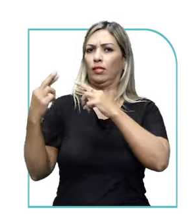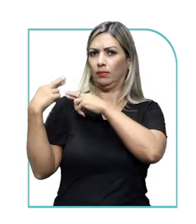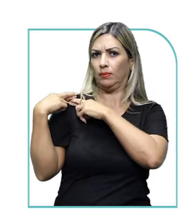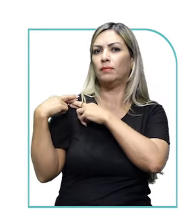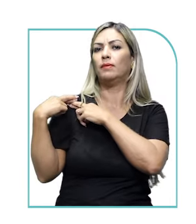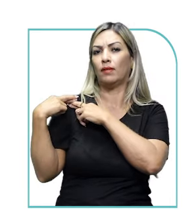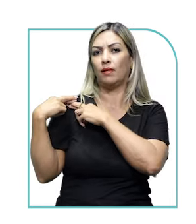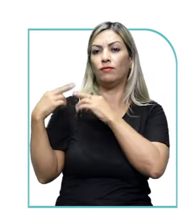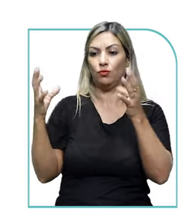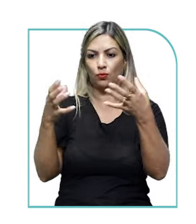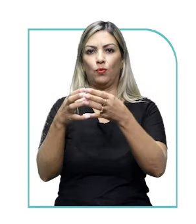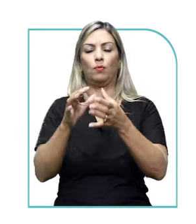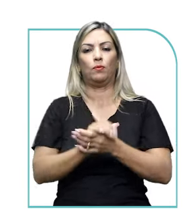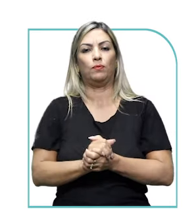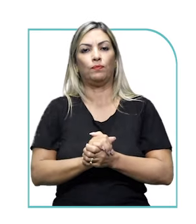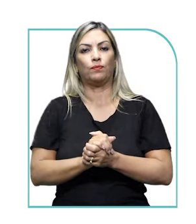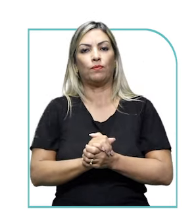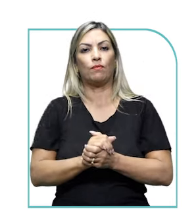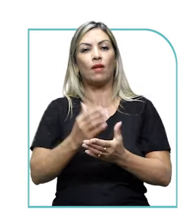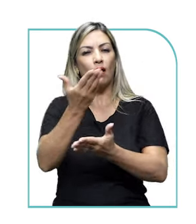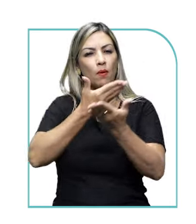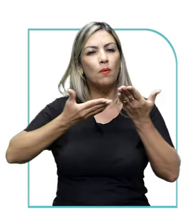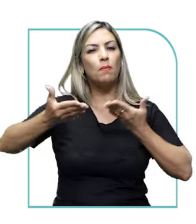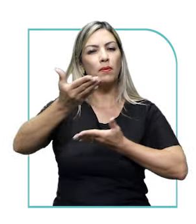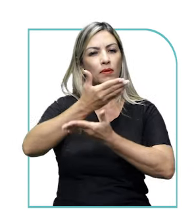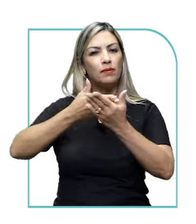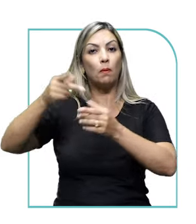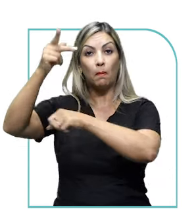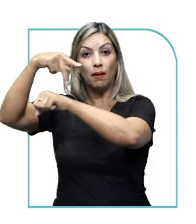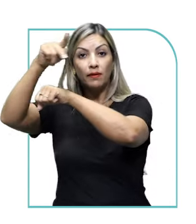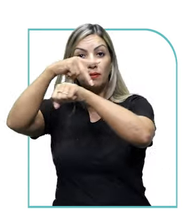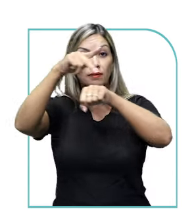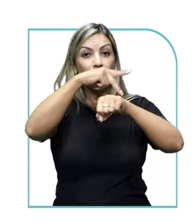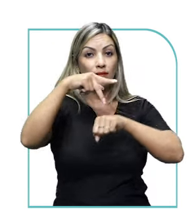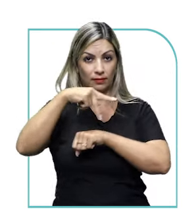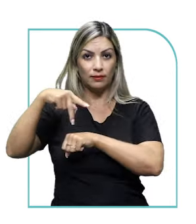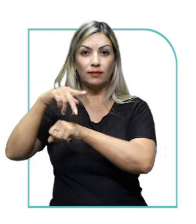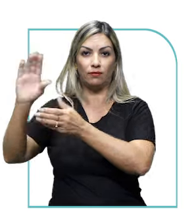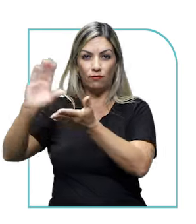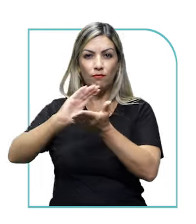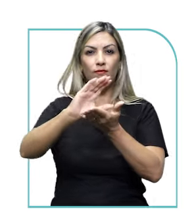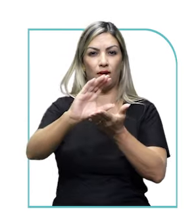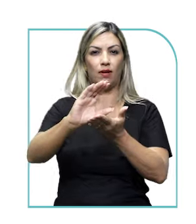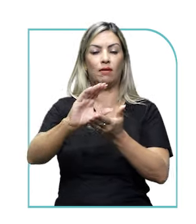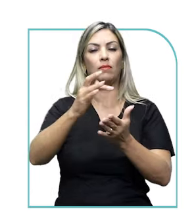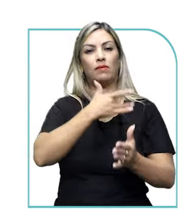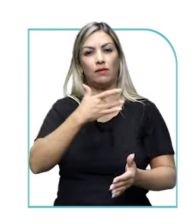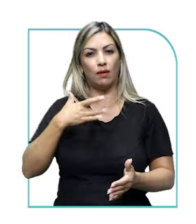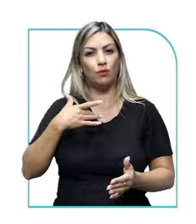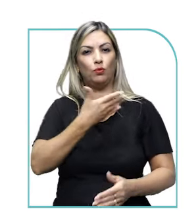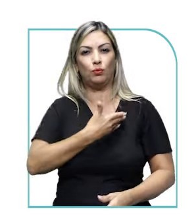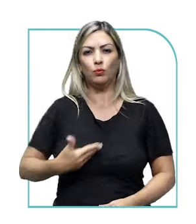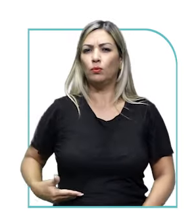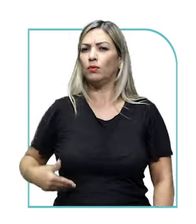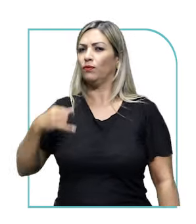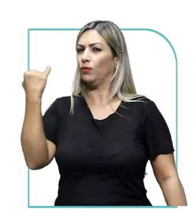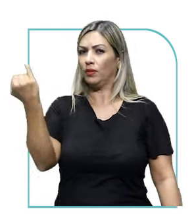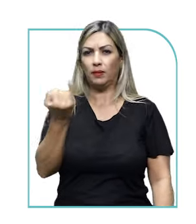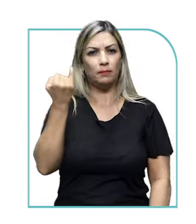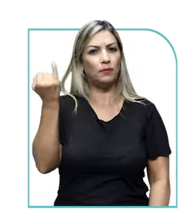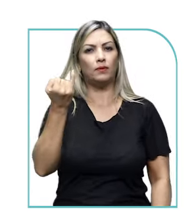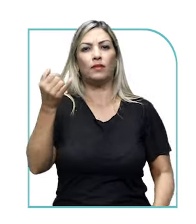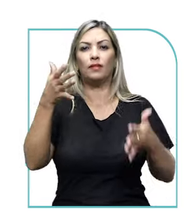da responsabilidade coletiva. A cooperação entre os países e o investimento em saúde pública foram fundamentais para